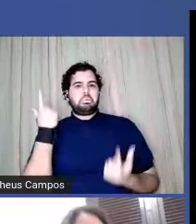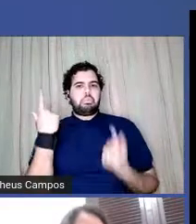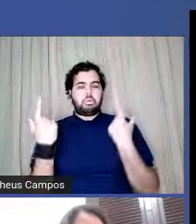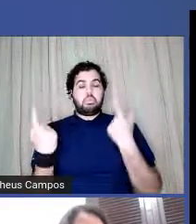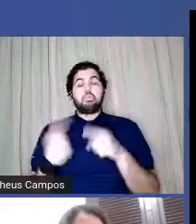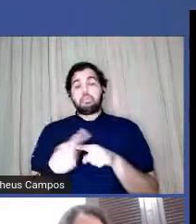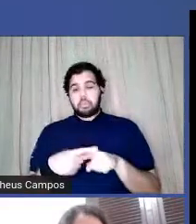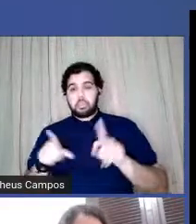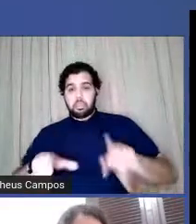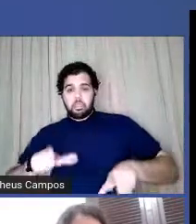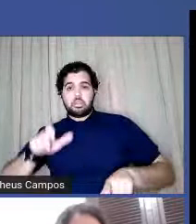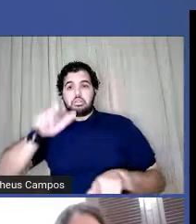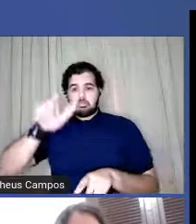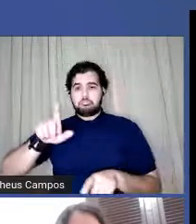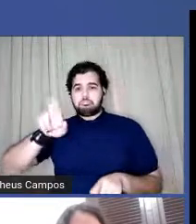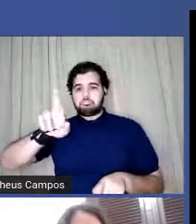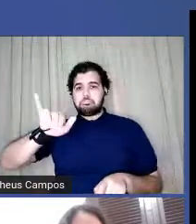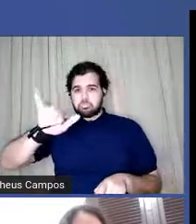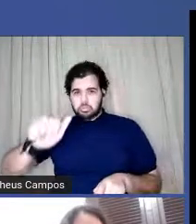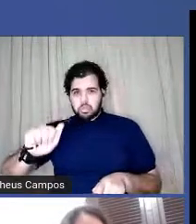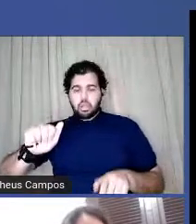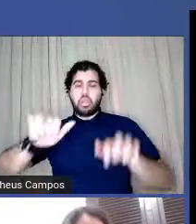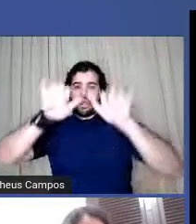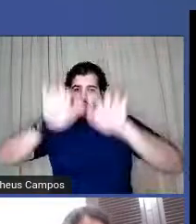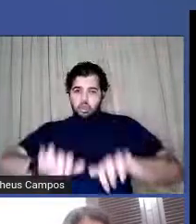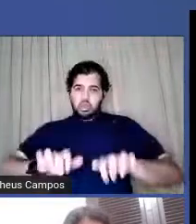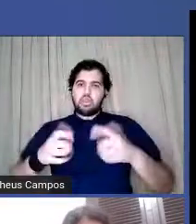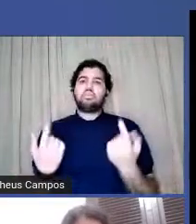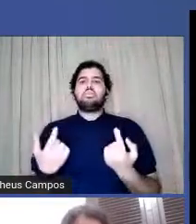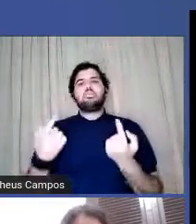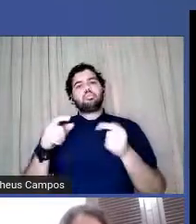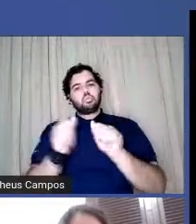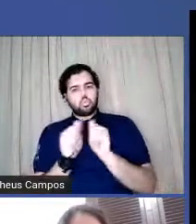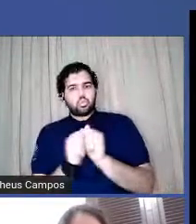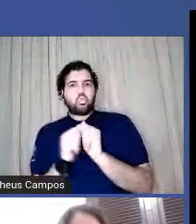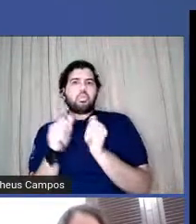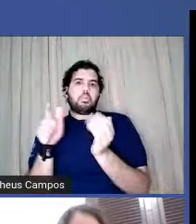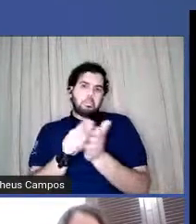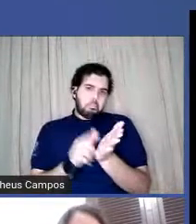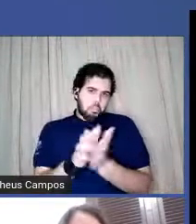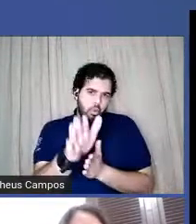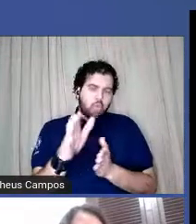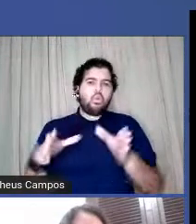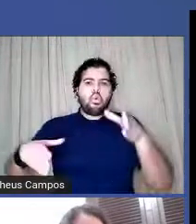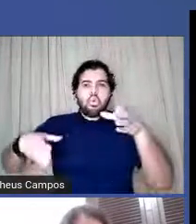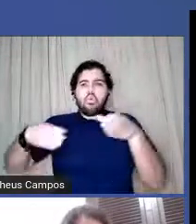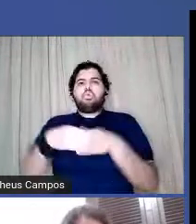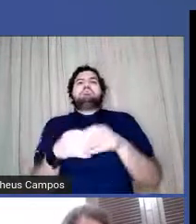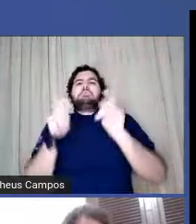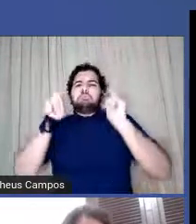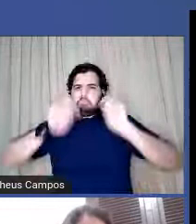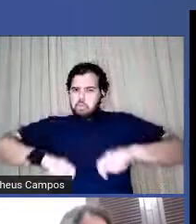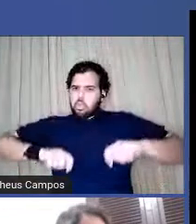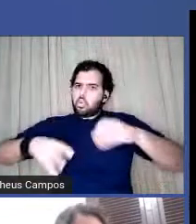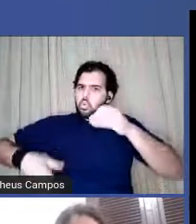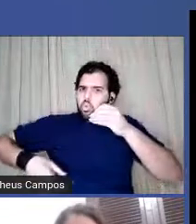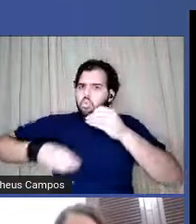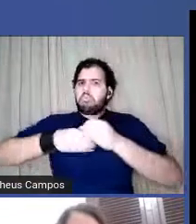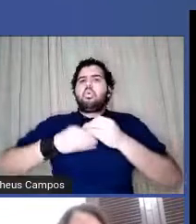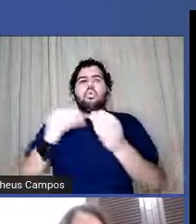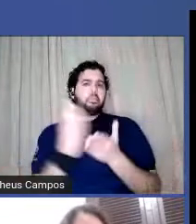a Sabrina está com o livro agora em financiamento coletivo, certo? Quem puder fortalecer o livro dela